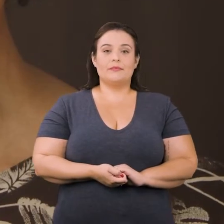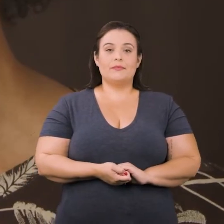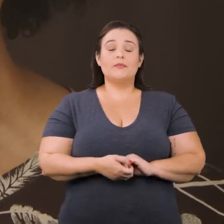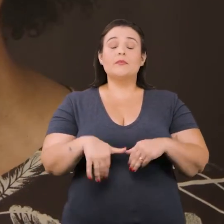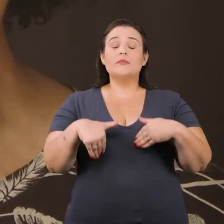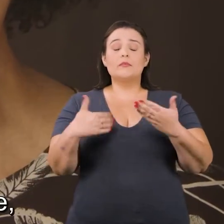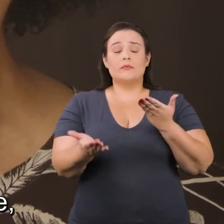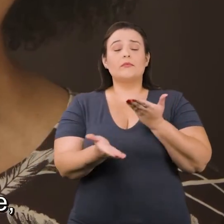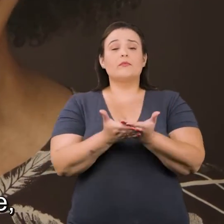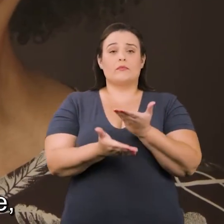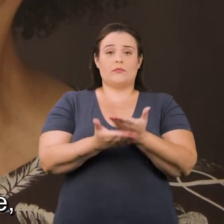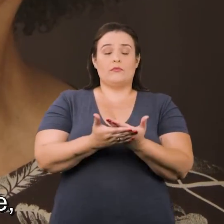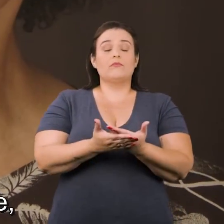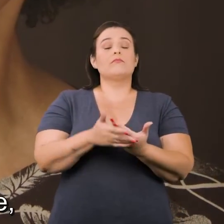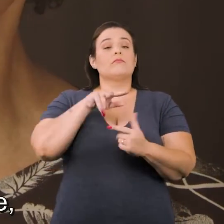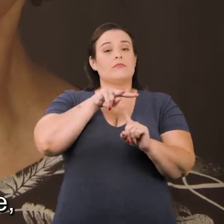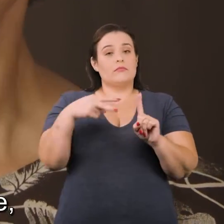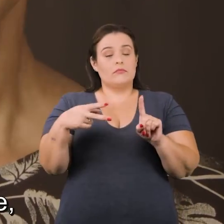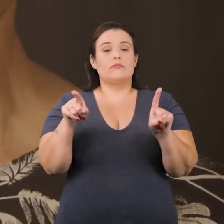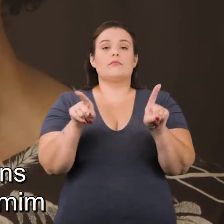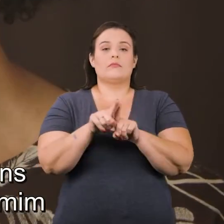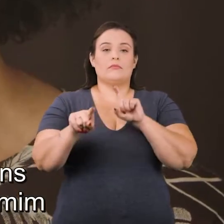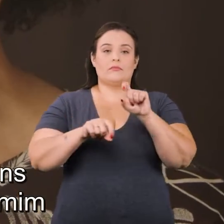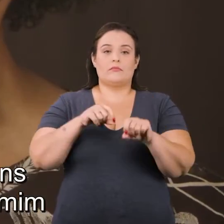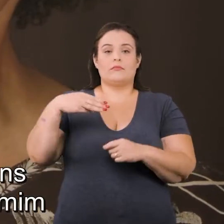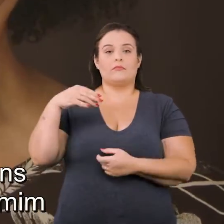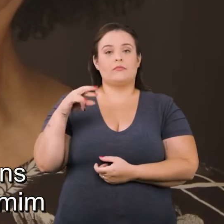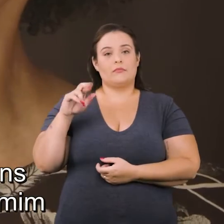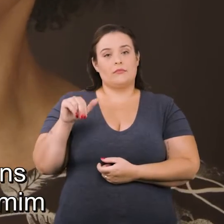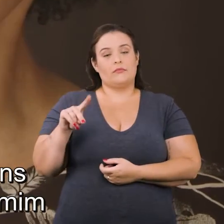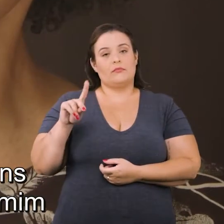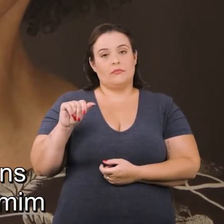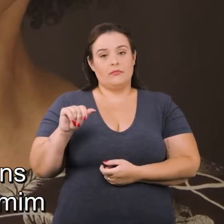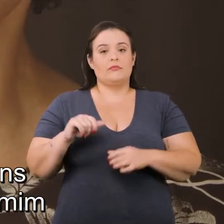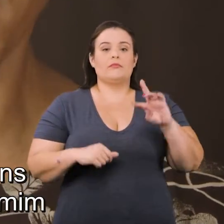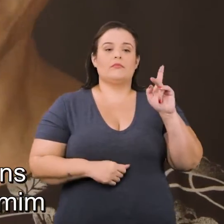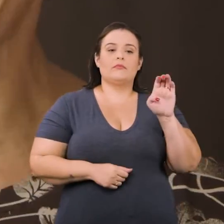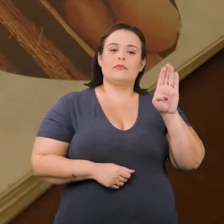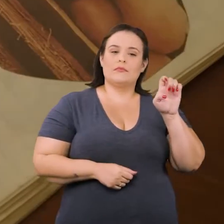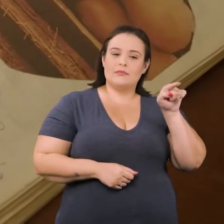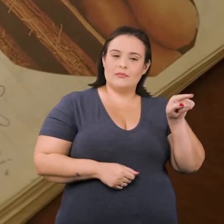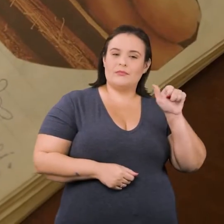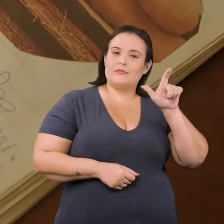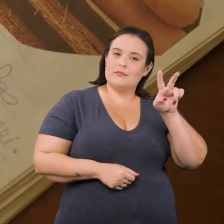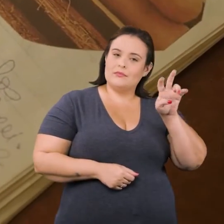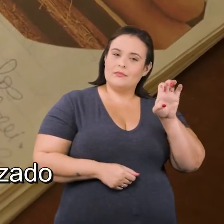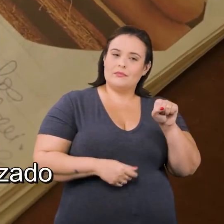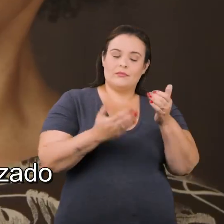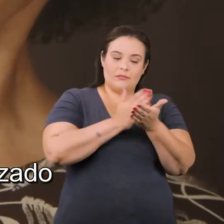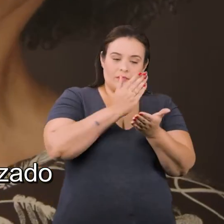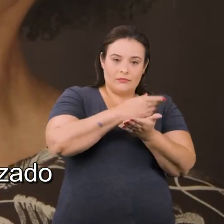Então eu estudei muito, eu estudei muito numa perspectiva, inclusive, que é algo que a Meirã Vargens e a Hebe Alves trouxeram para mim de caderninhos,